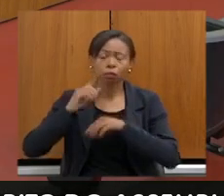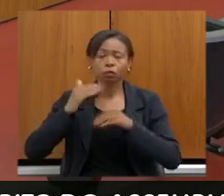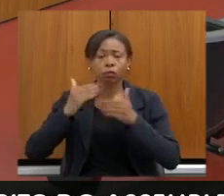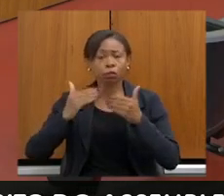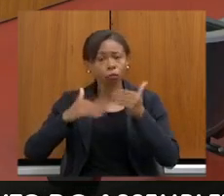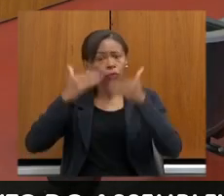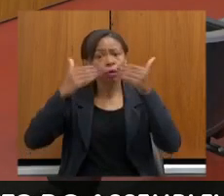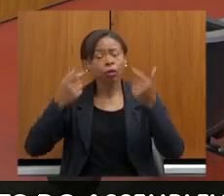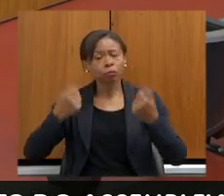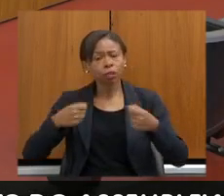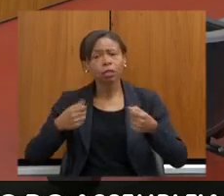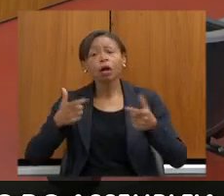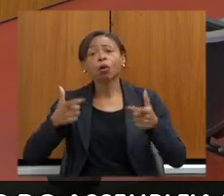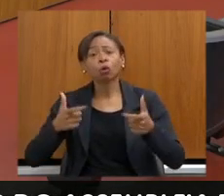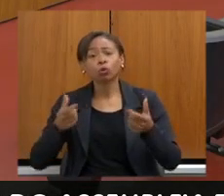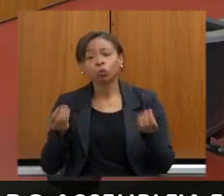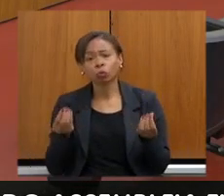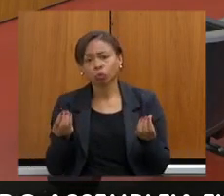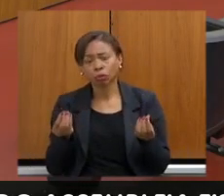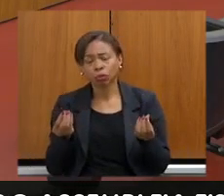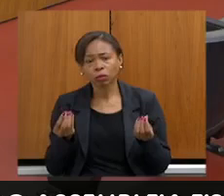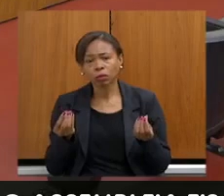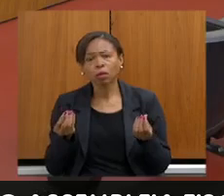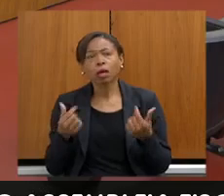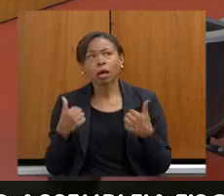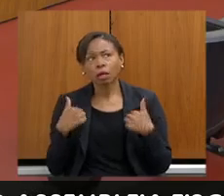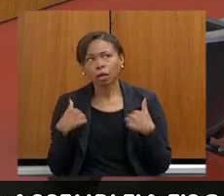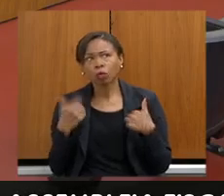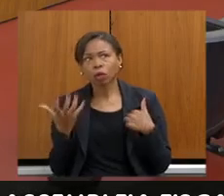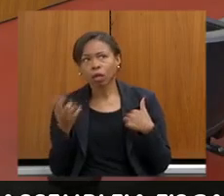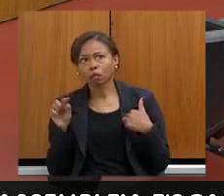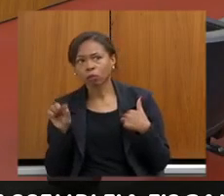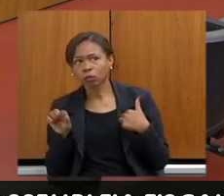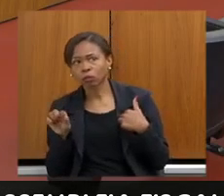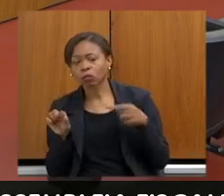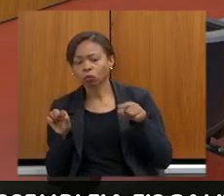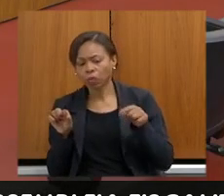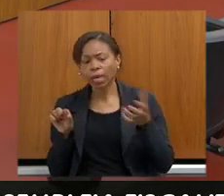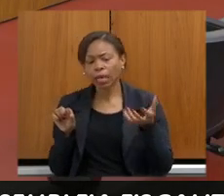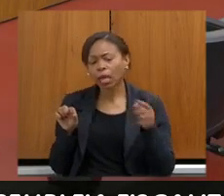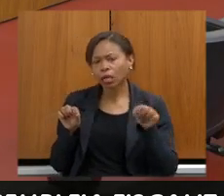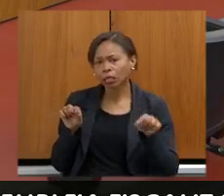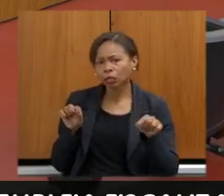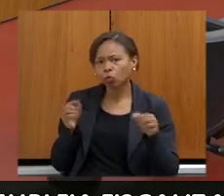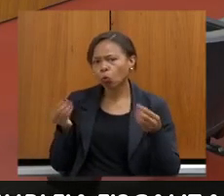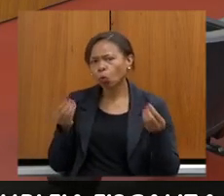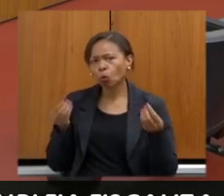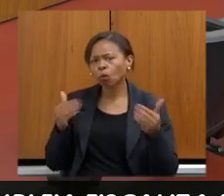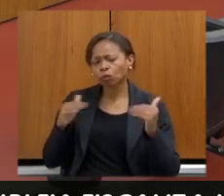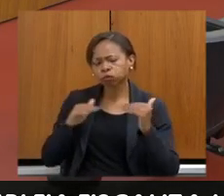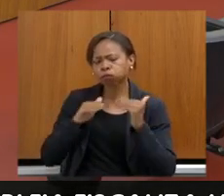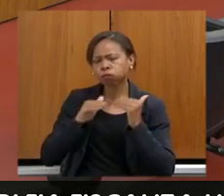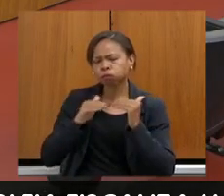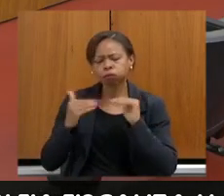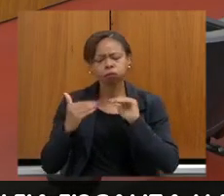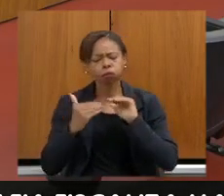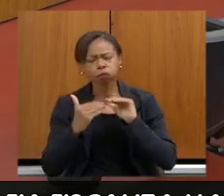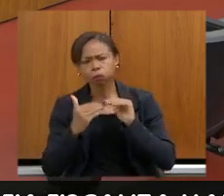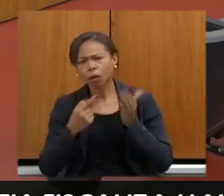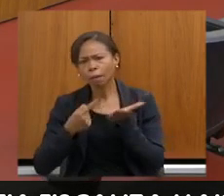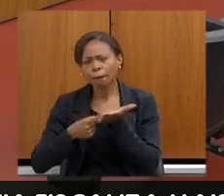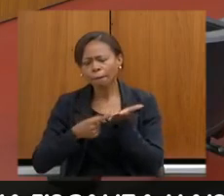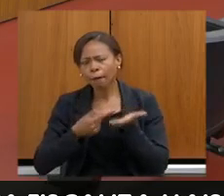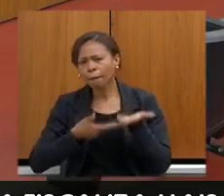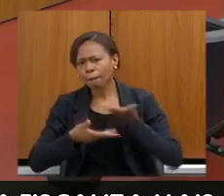evoluir. eu quero isso aqui, você quer isso, vamos tentar entrar aqui no acordo, eu